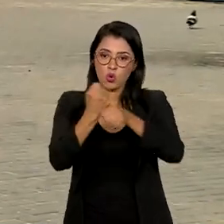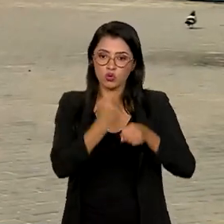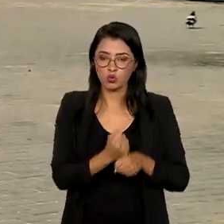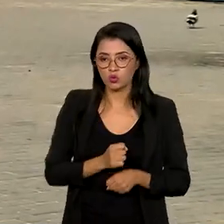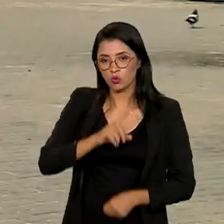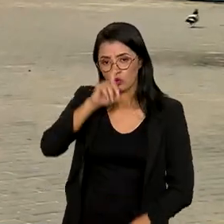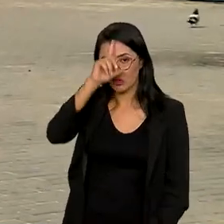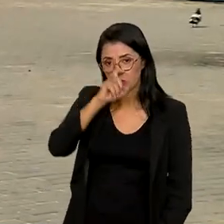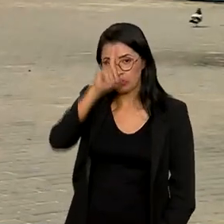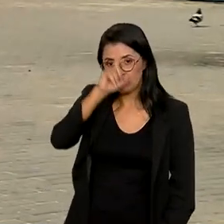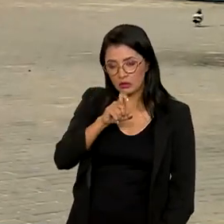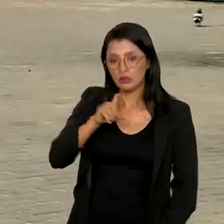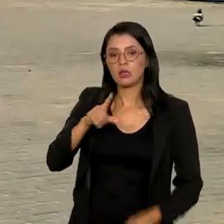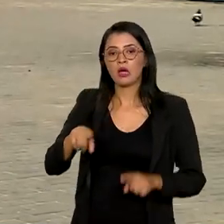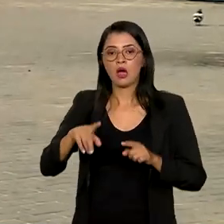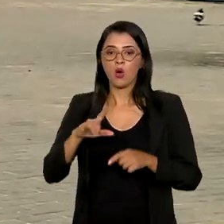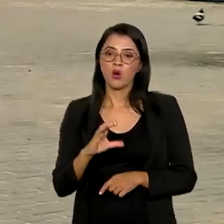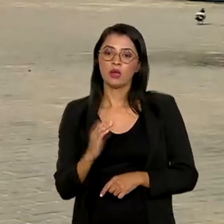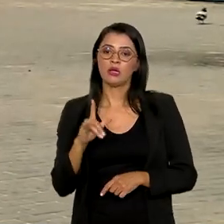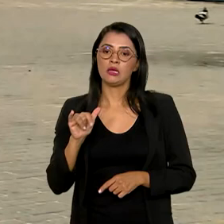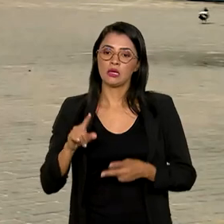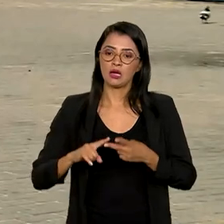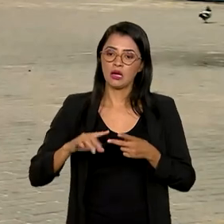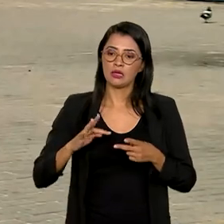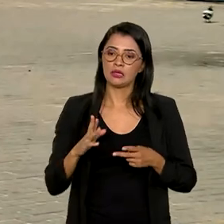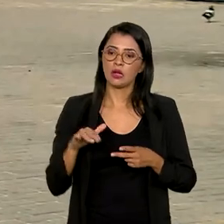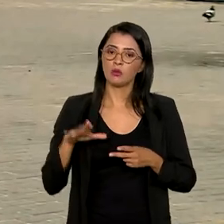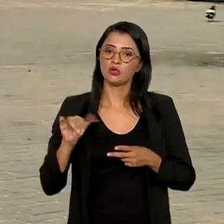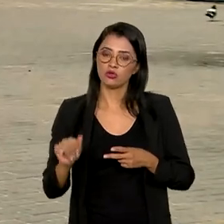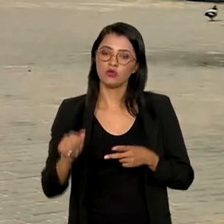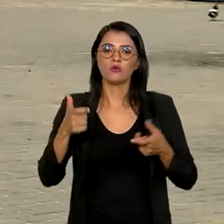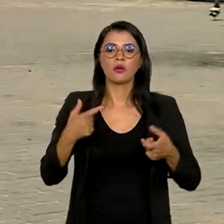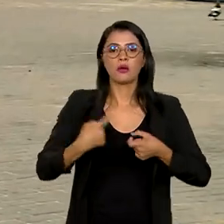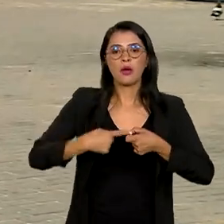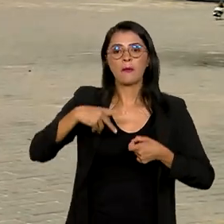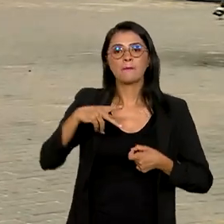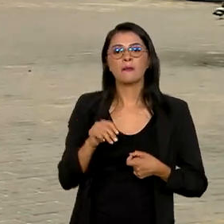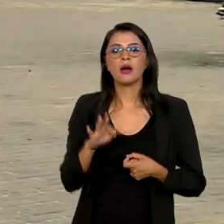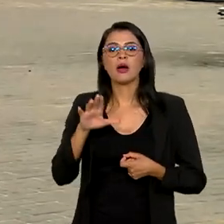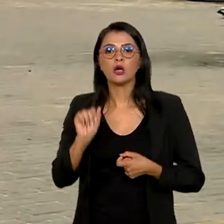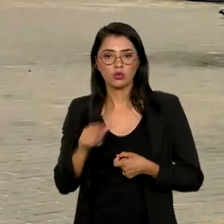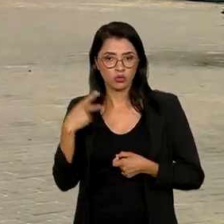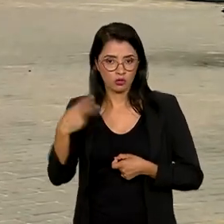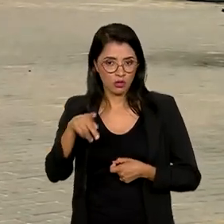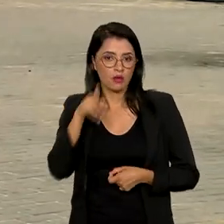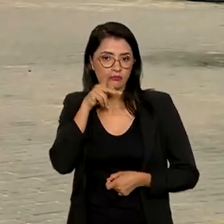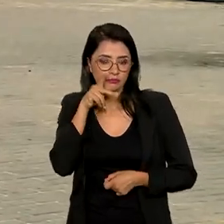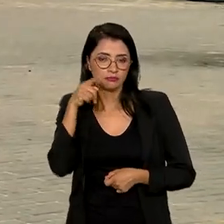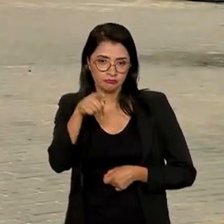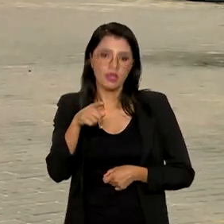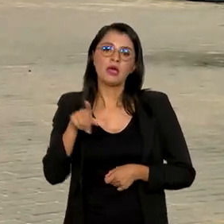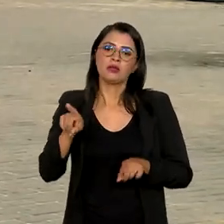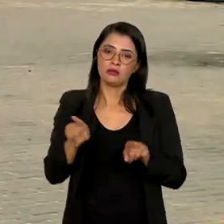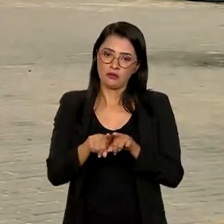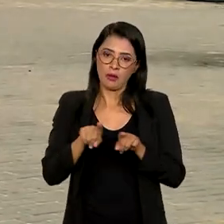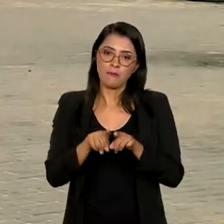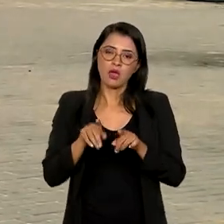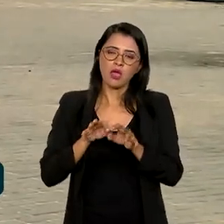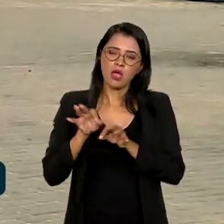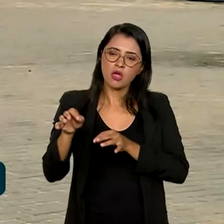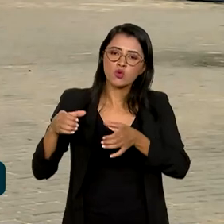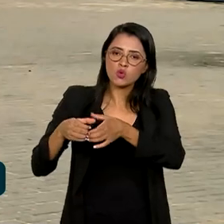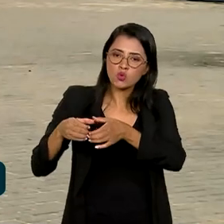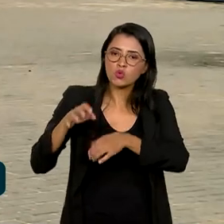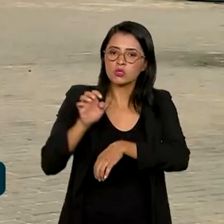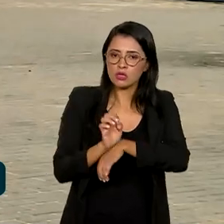Hospital de Clínicas e Traumatologia, em Patos, no Sertão Paraibano. A unidade vai levar para o interior do estado